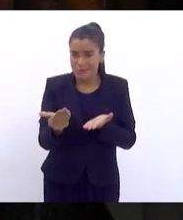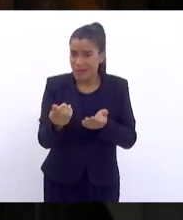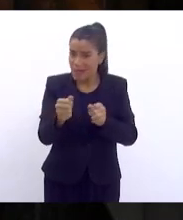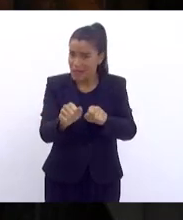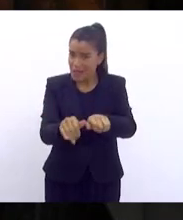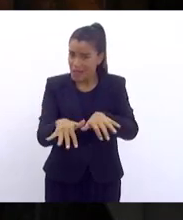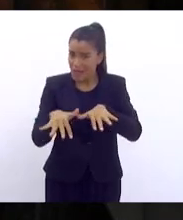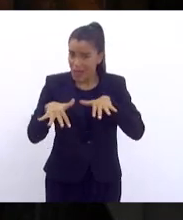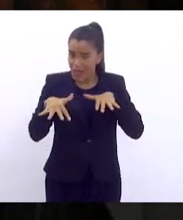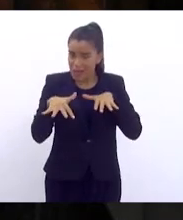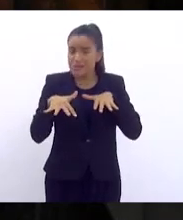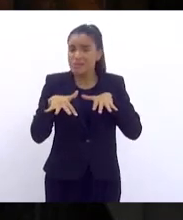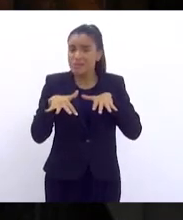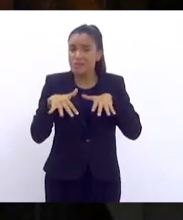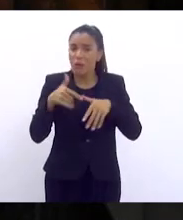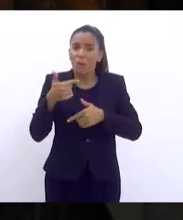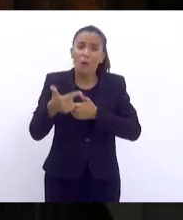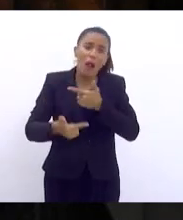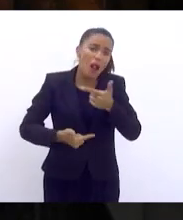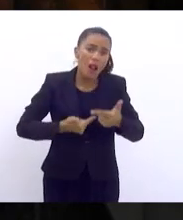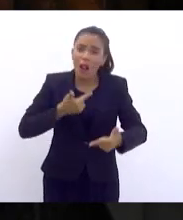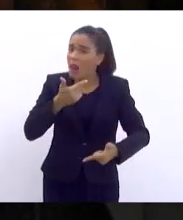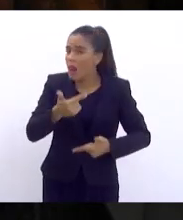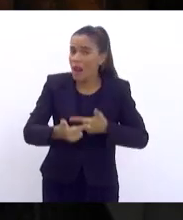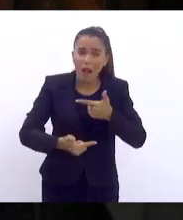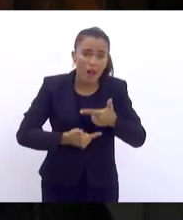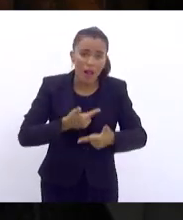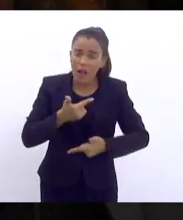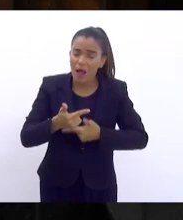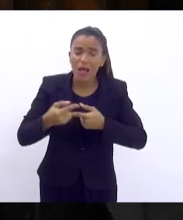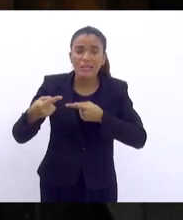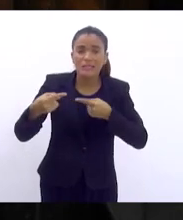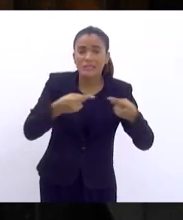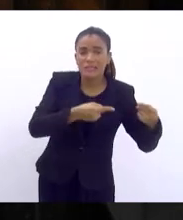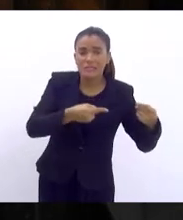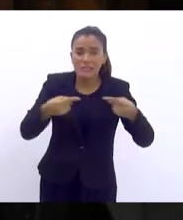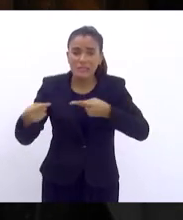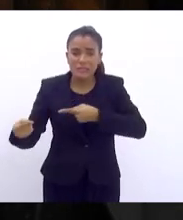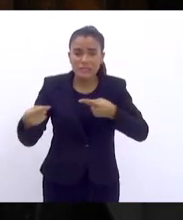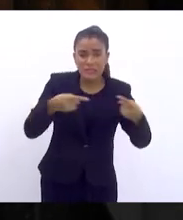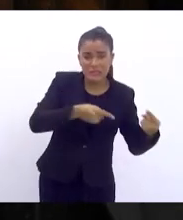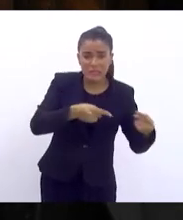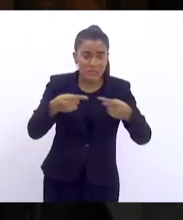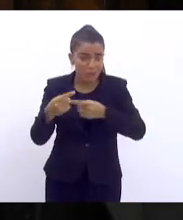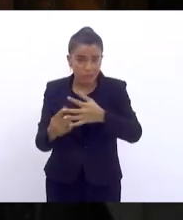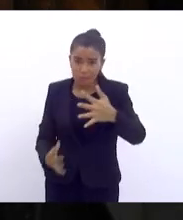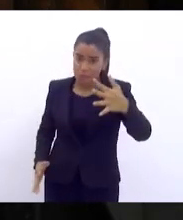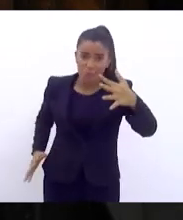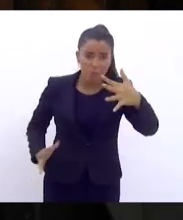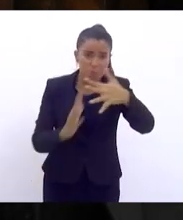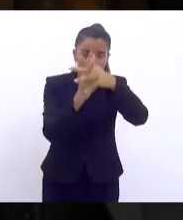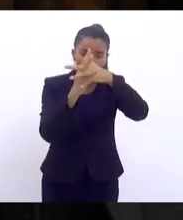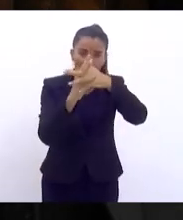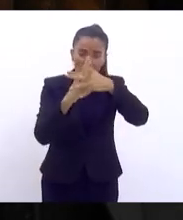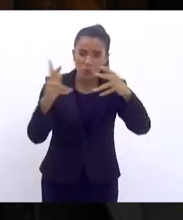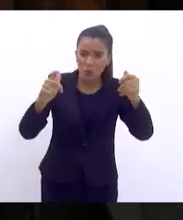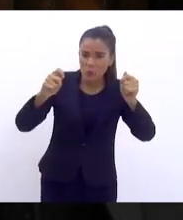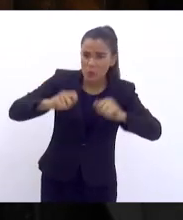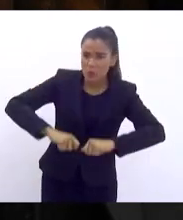desenrola. Muitas vezes, essas discussões passam dos limites do possível.